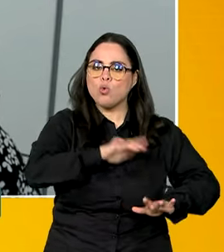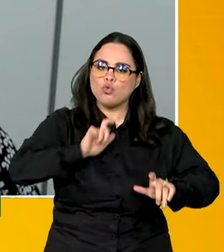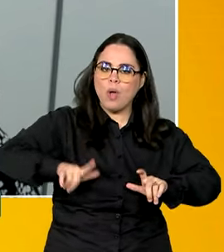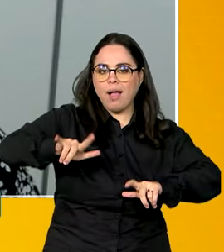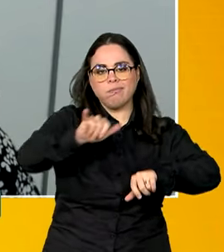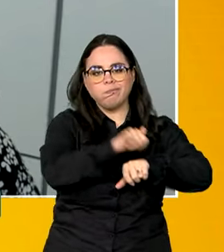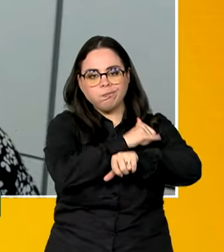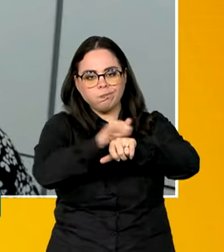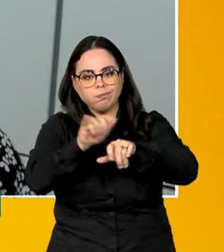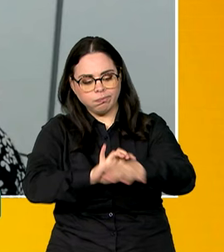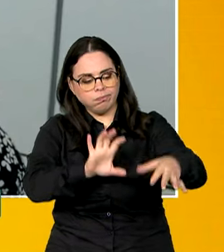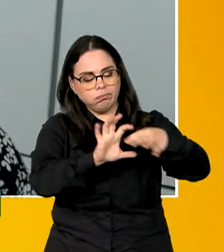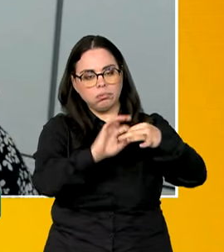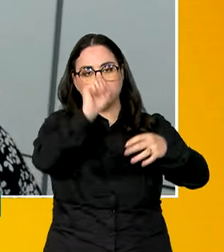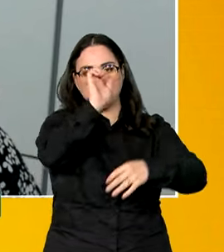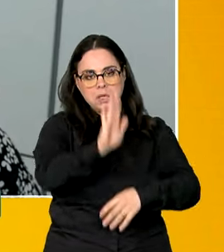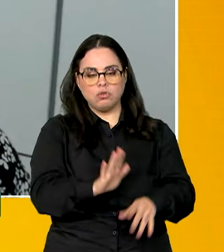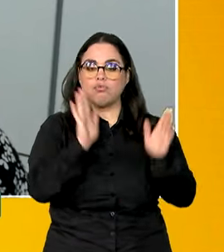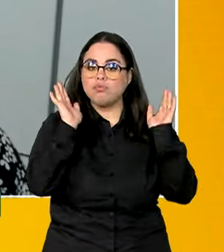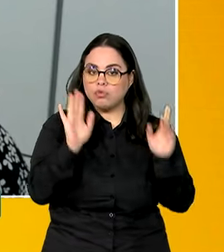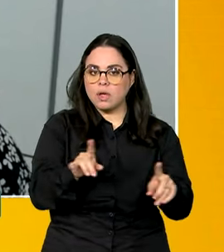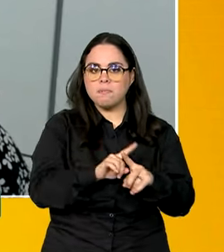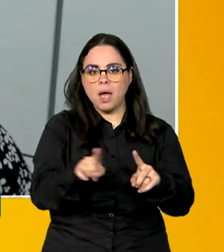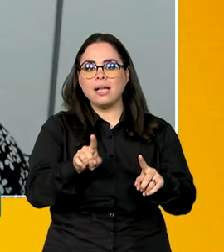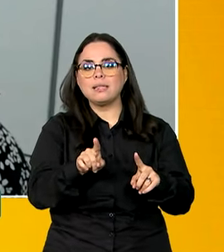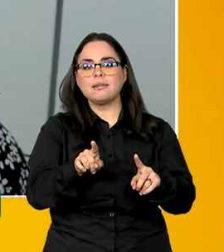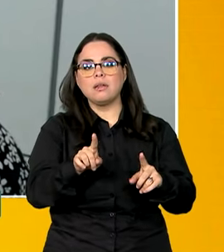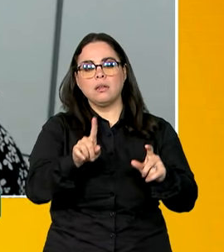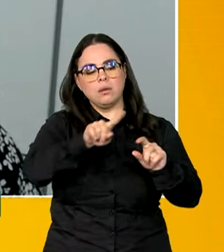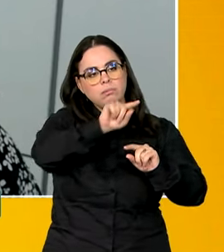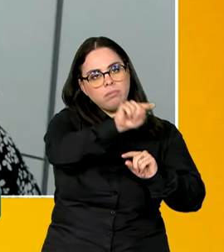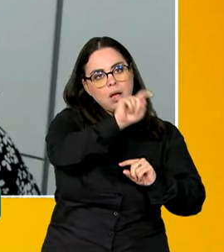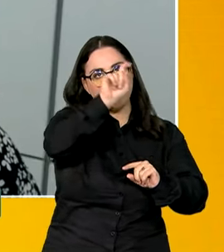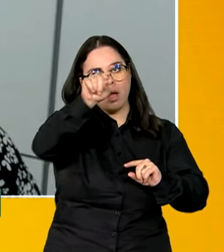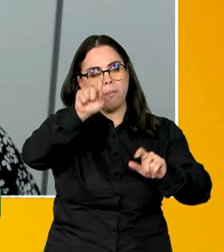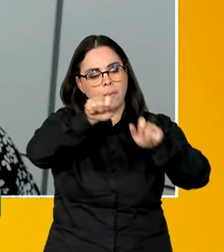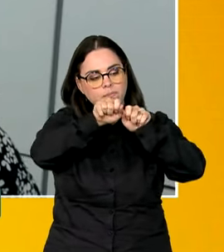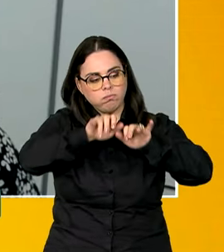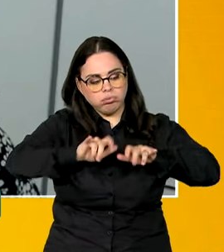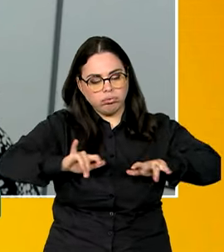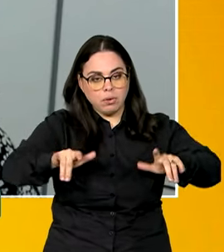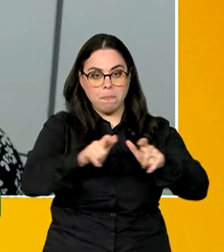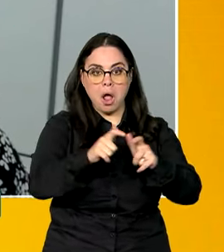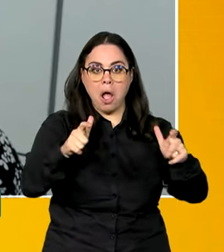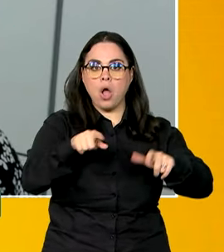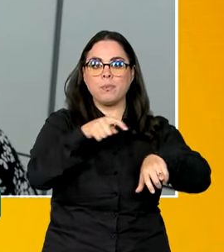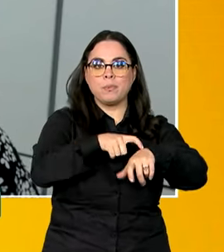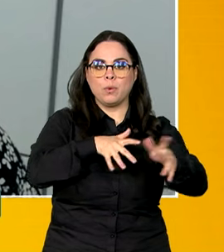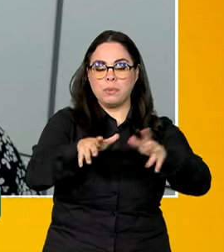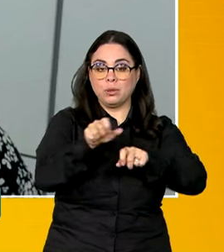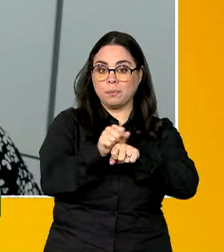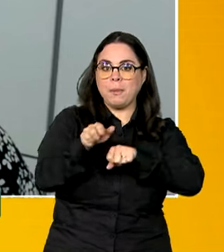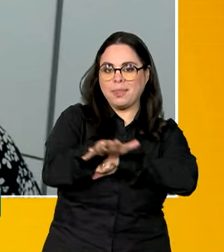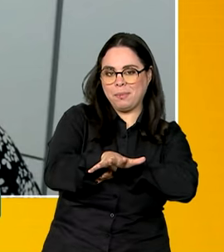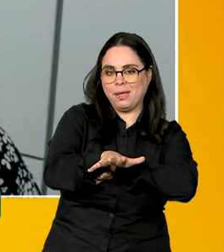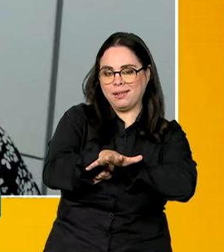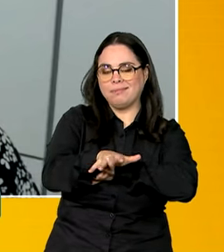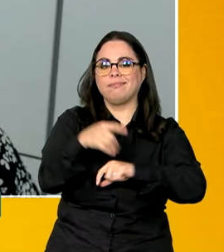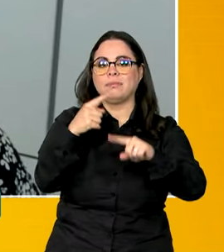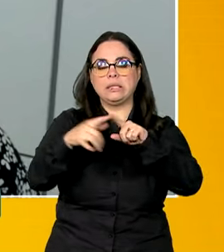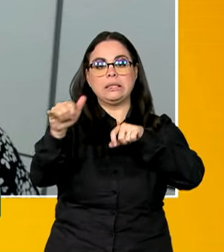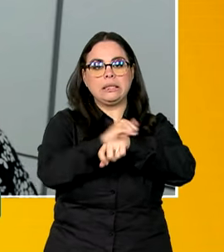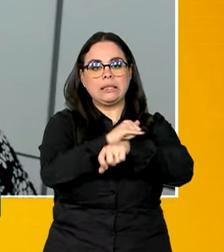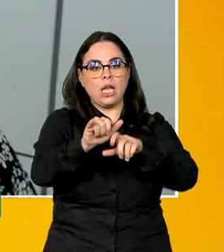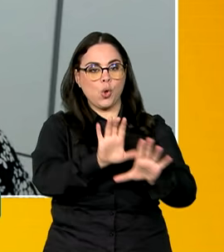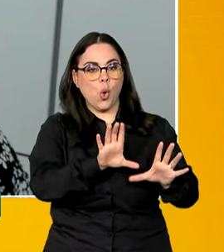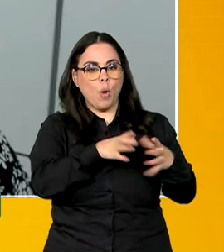estratégicos no Brasil, mas elas se conformaram e se proliferaram muito na época da pandemia como uma estratégia